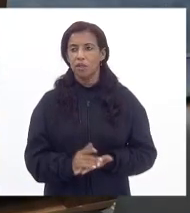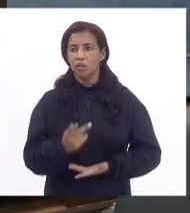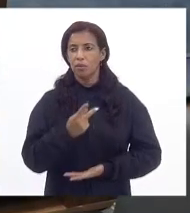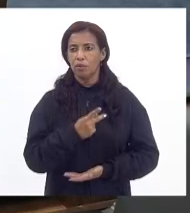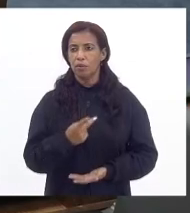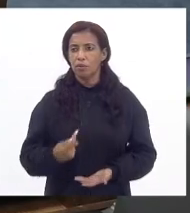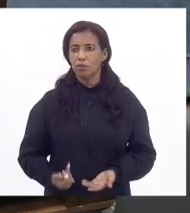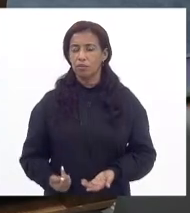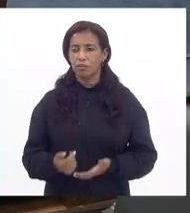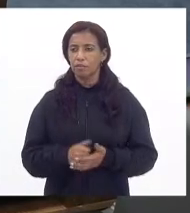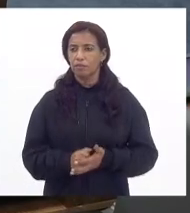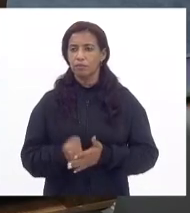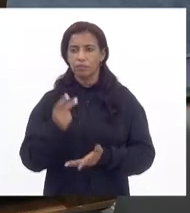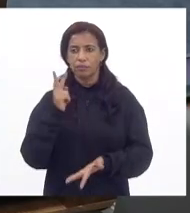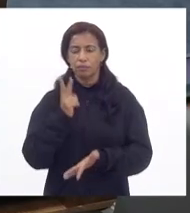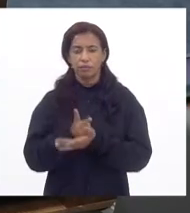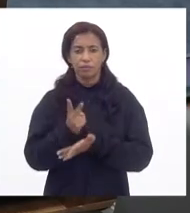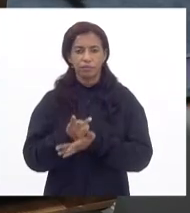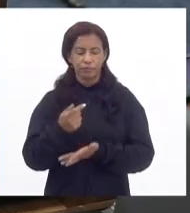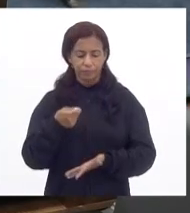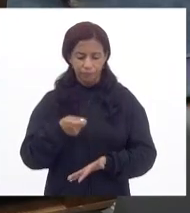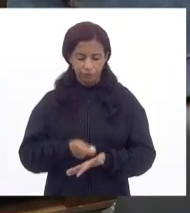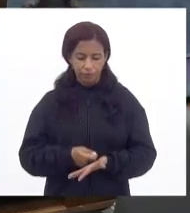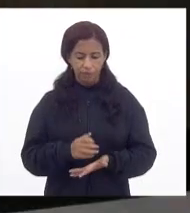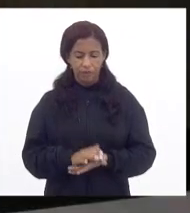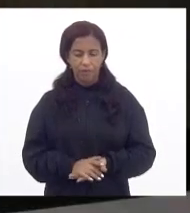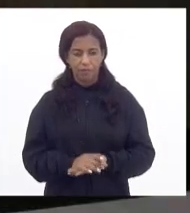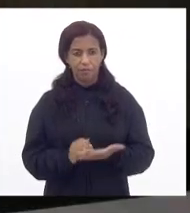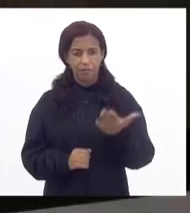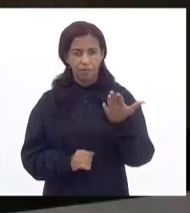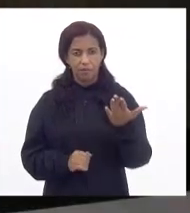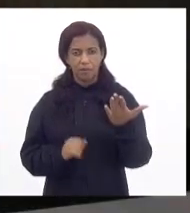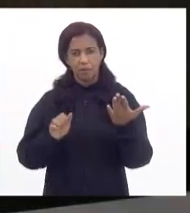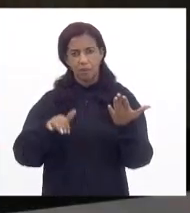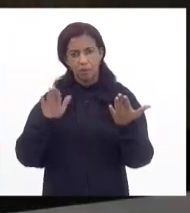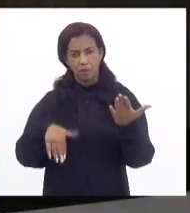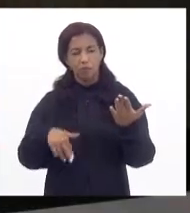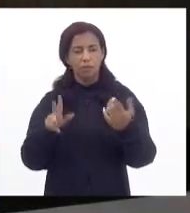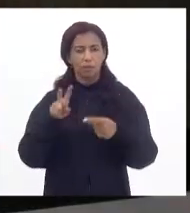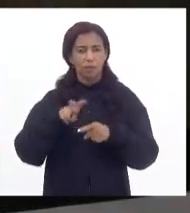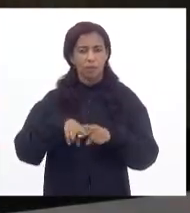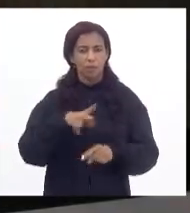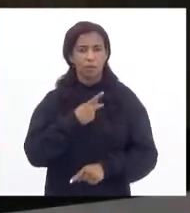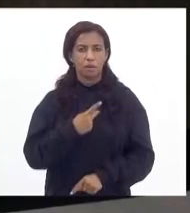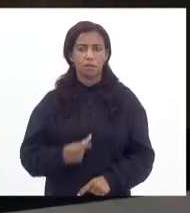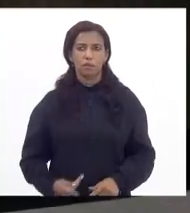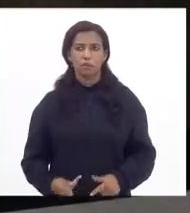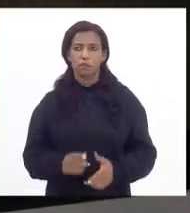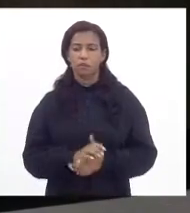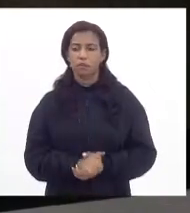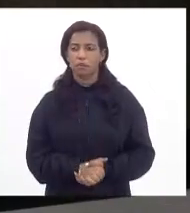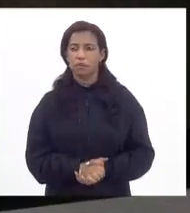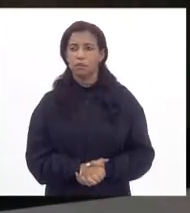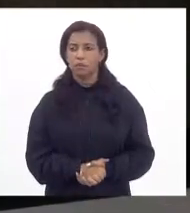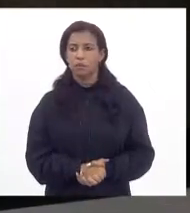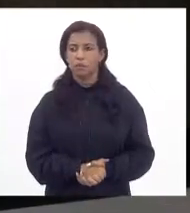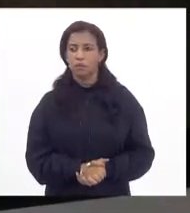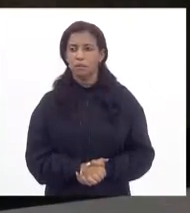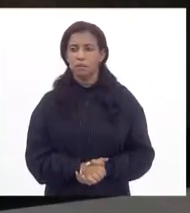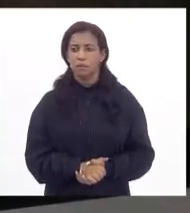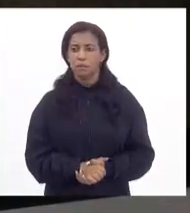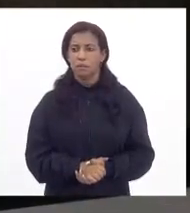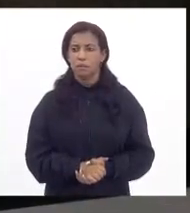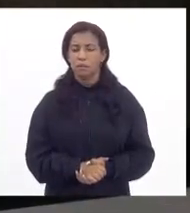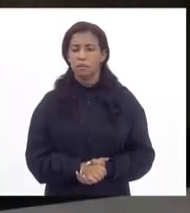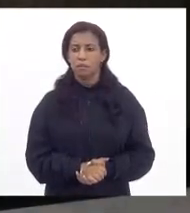Rocha, sempre reafirmando que V. Exª fica muito bem nessa cadeira. Então, aqui para